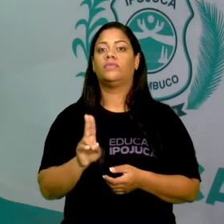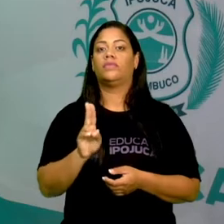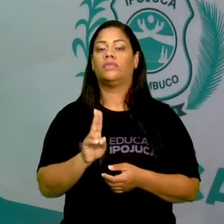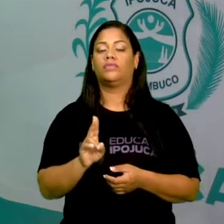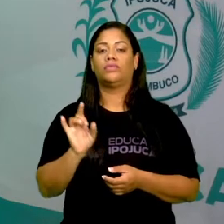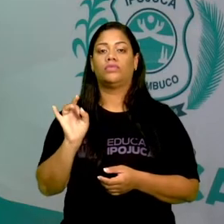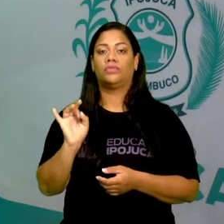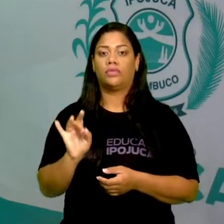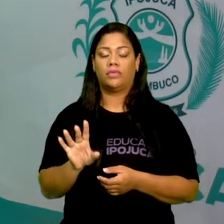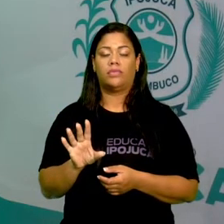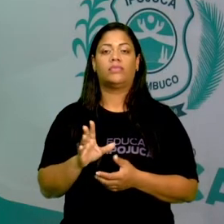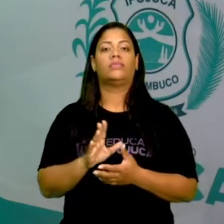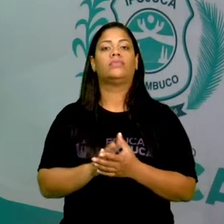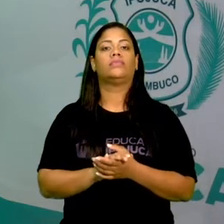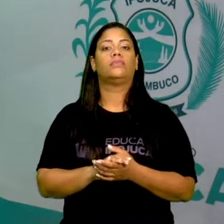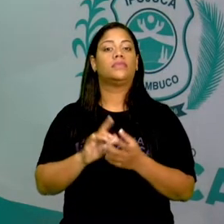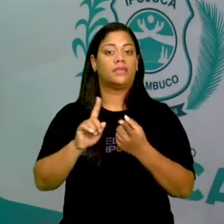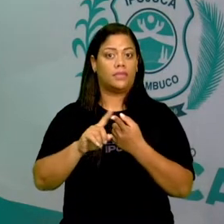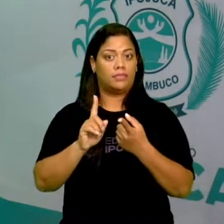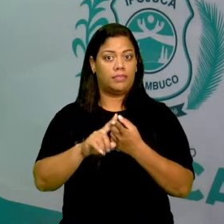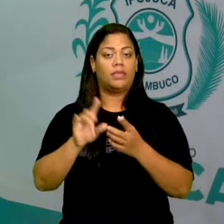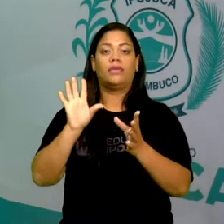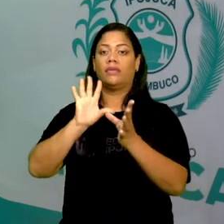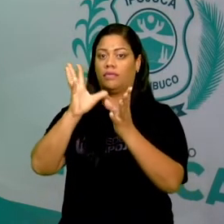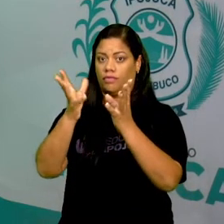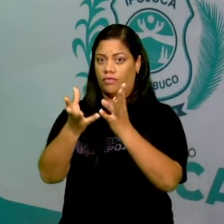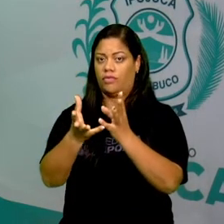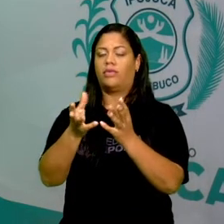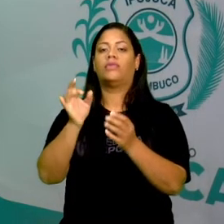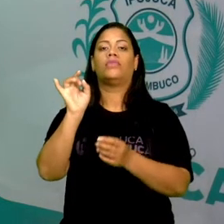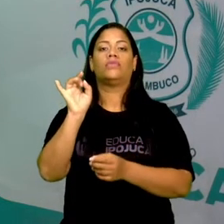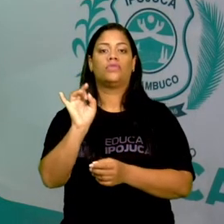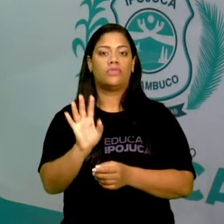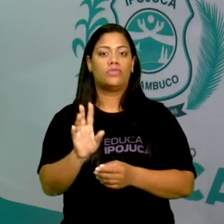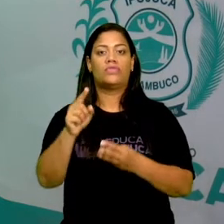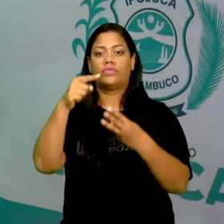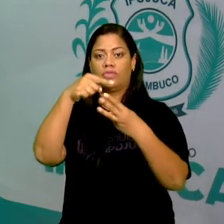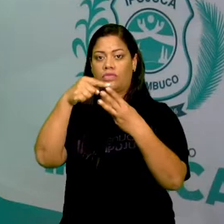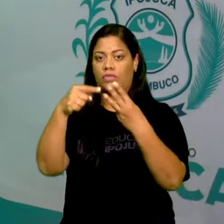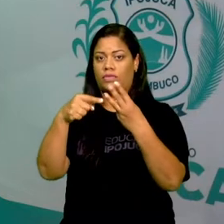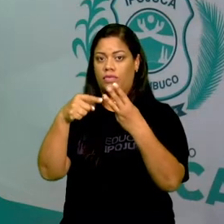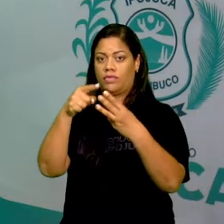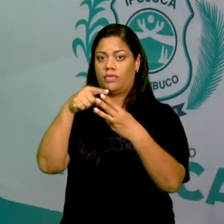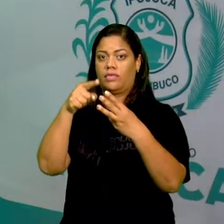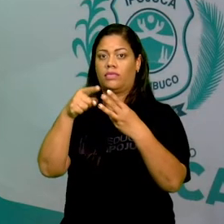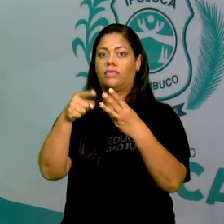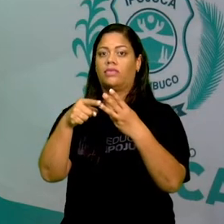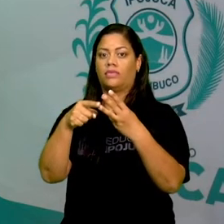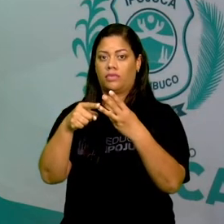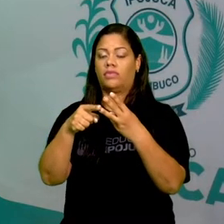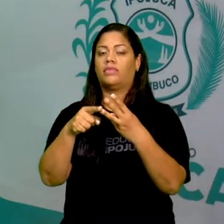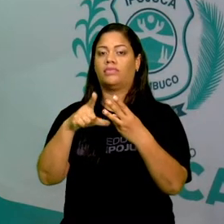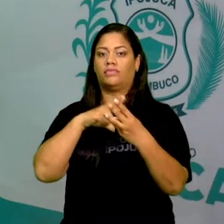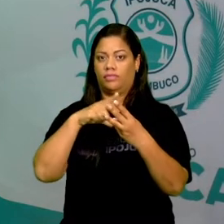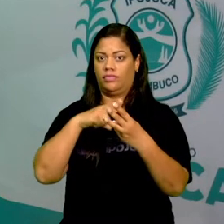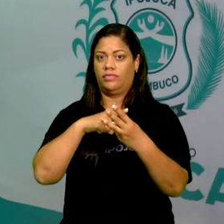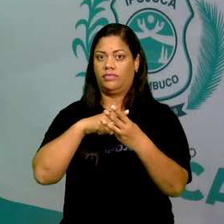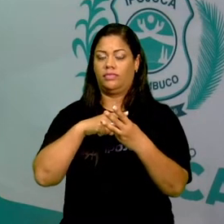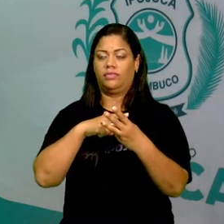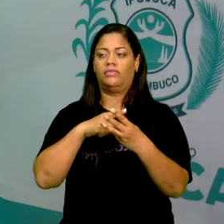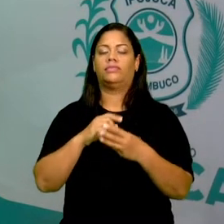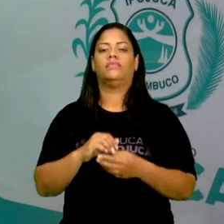para acentuar também as vogais, tá? E só três vogais vão receber